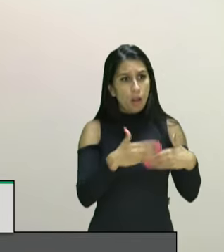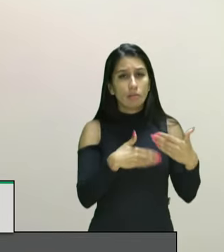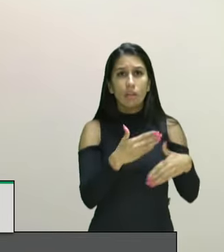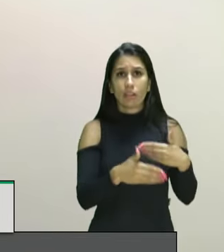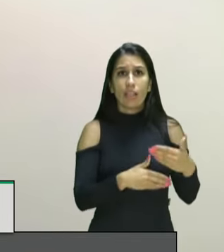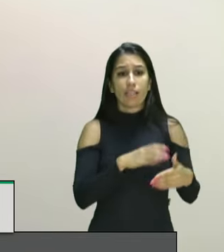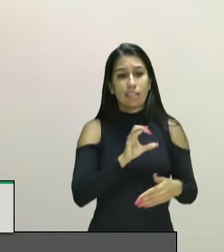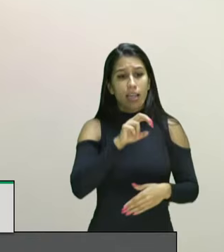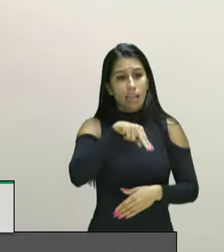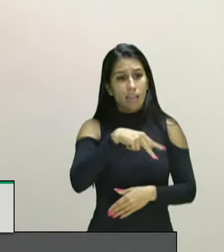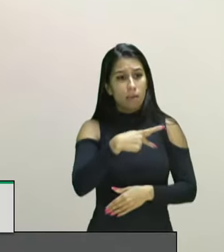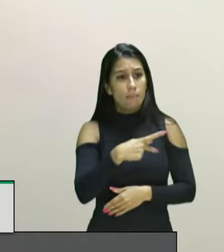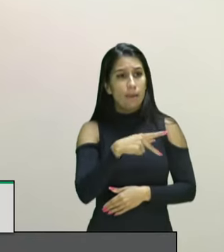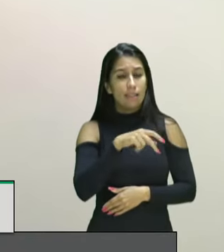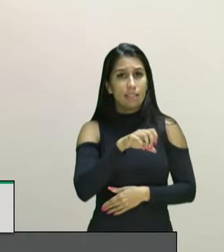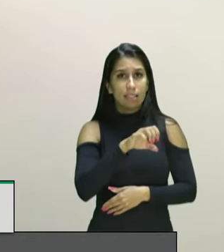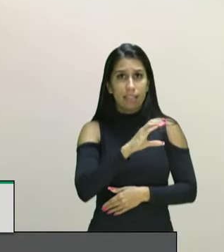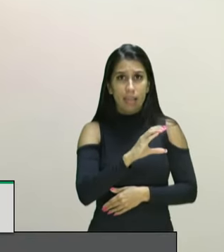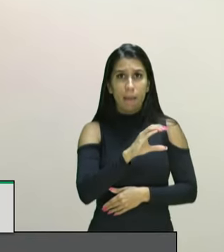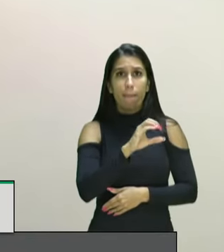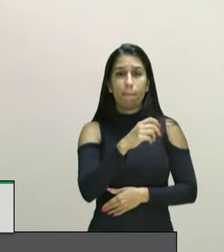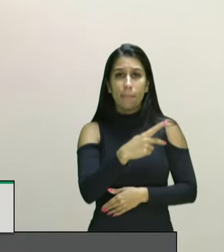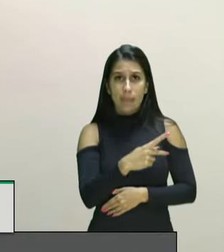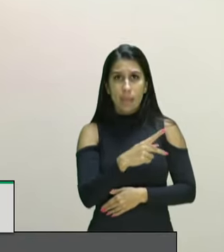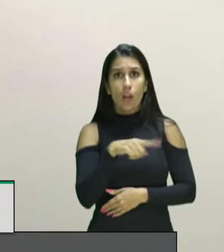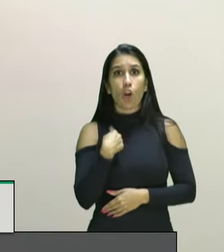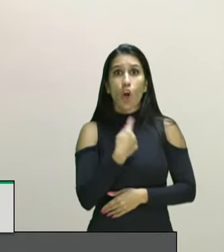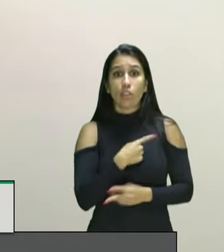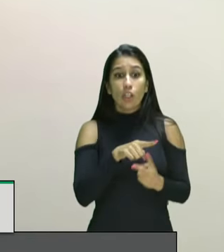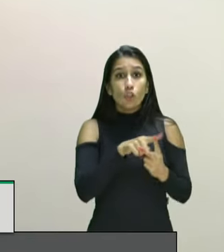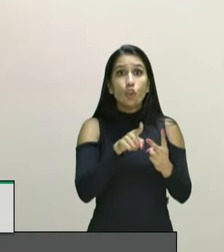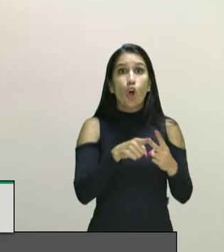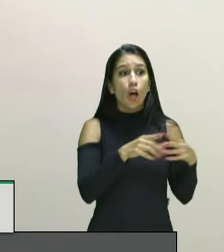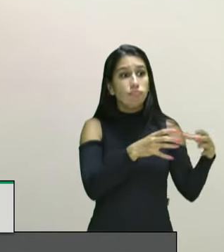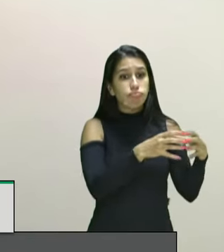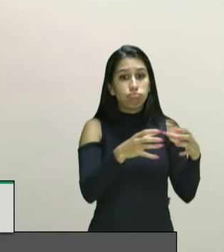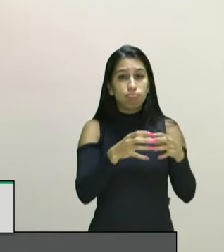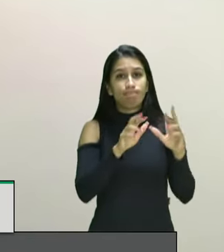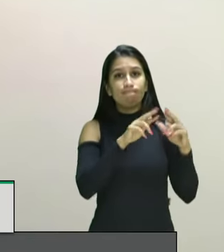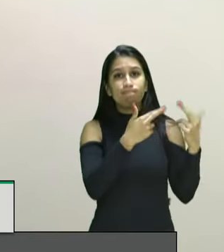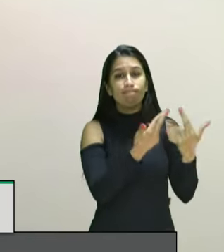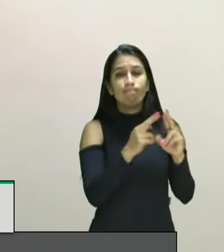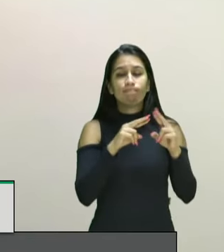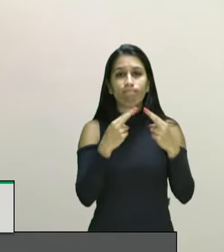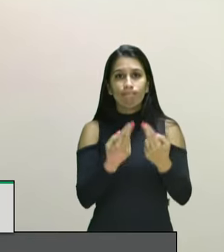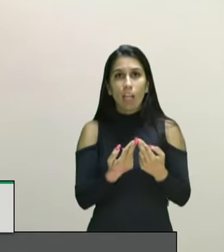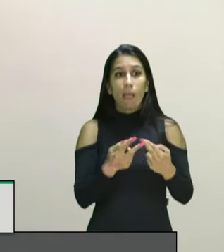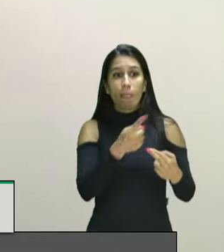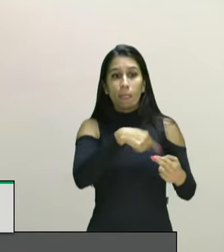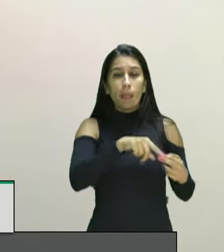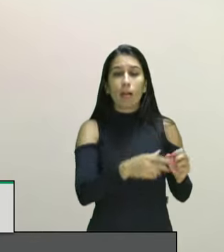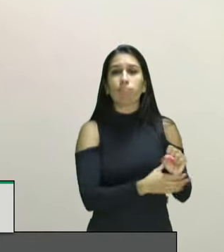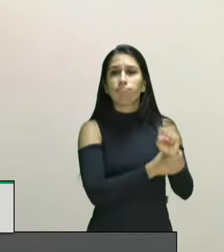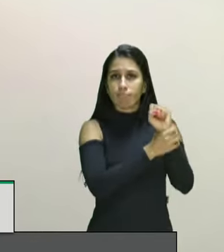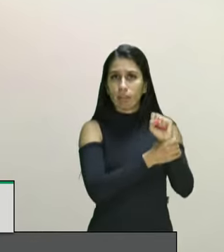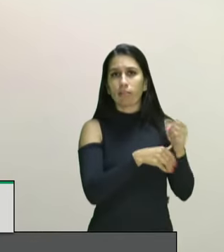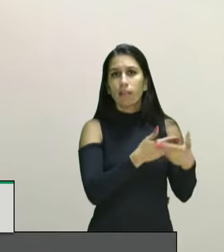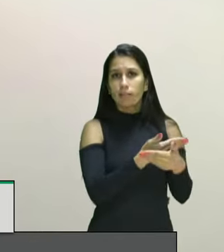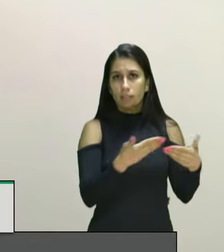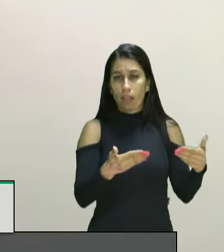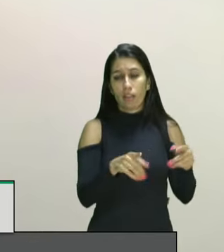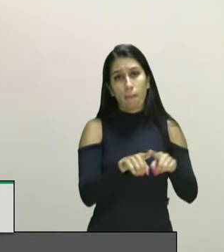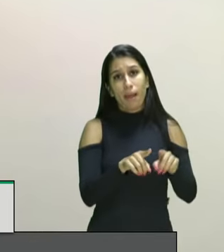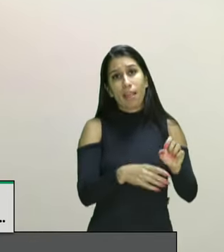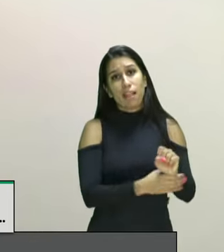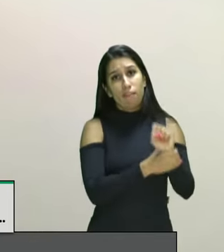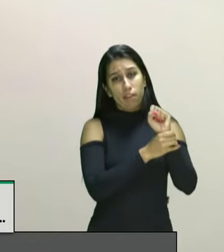CNPCT para termos dois colegiados dois colegiados fortes defendendo segmentos tradicionais de pós-mundar tradicionais e defendendo